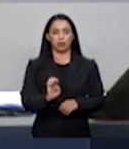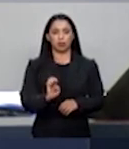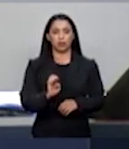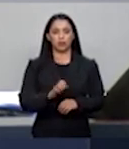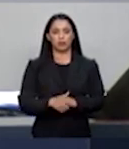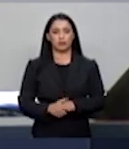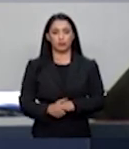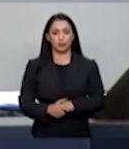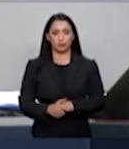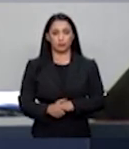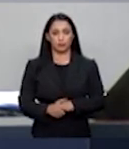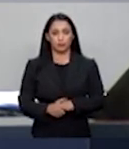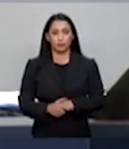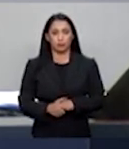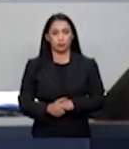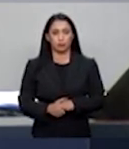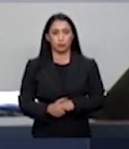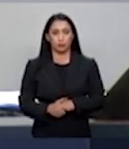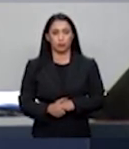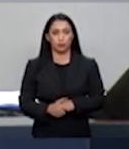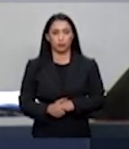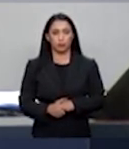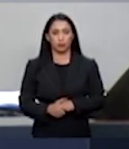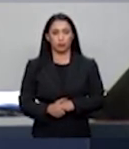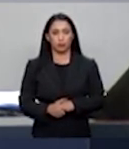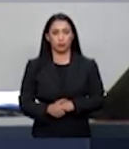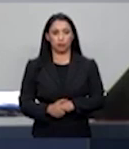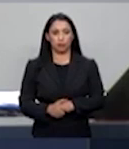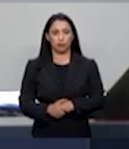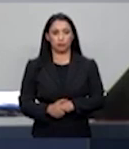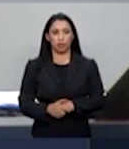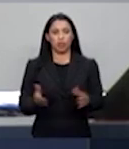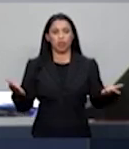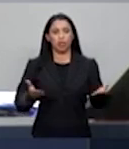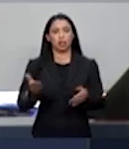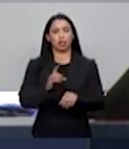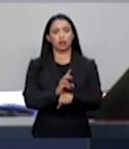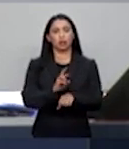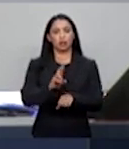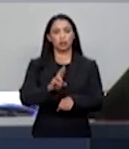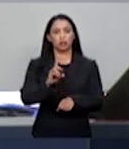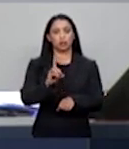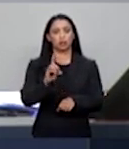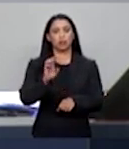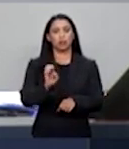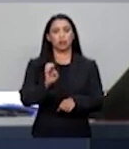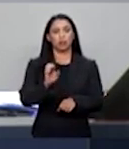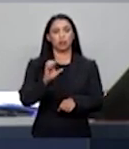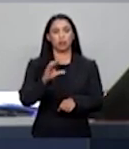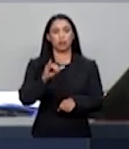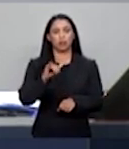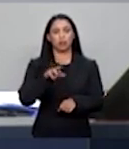6590, Ensino Especial. Agora, para a sua exposição, o doutor... Quem fala é o ministro Dias Toffoli, relator do feito.